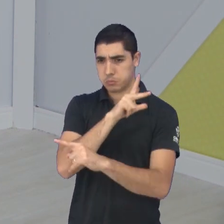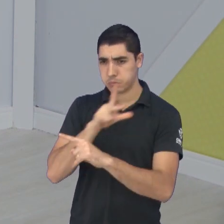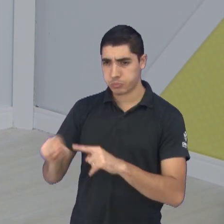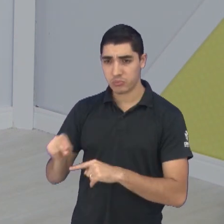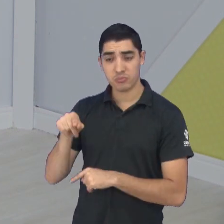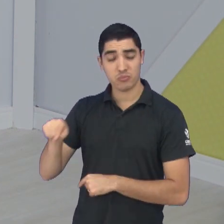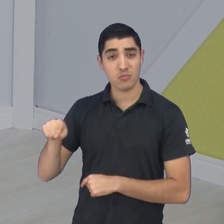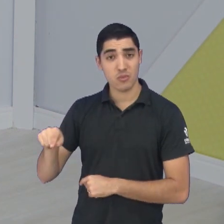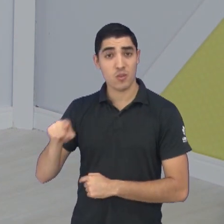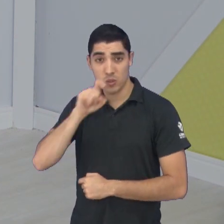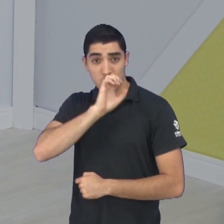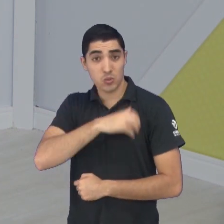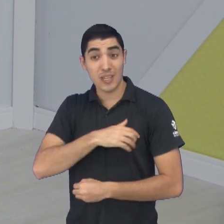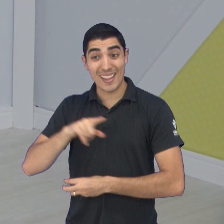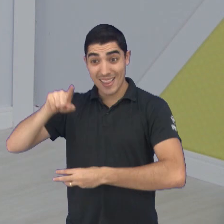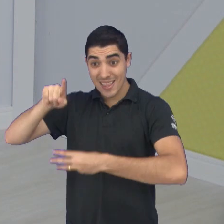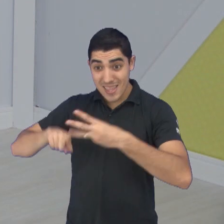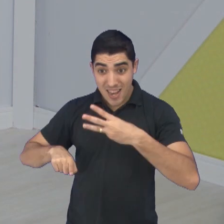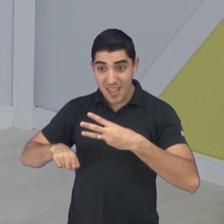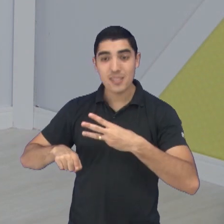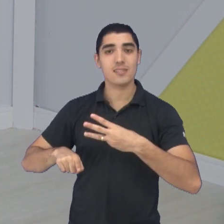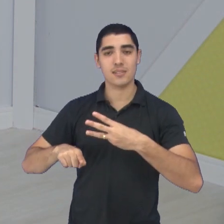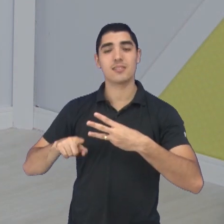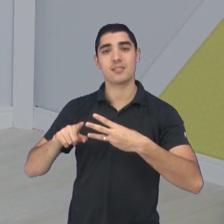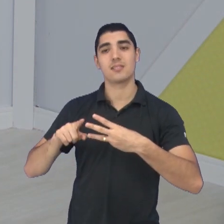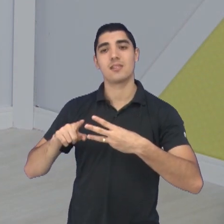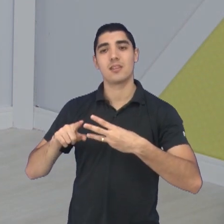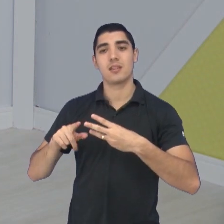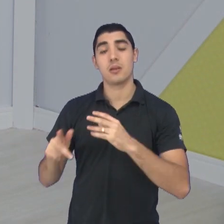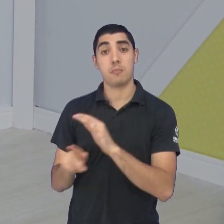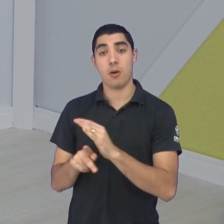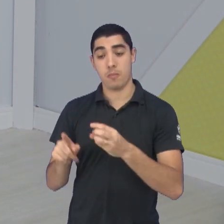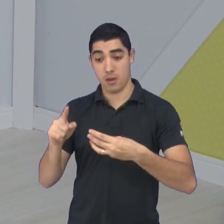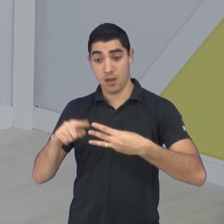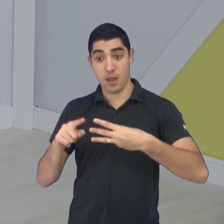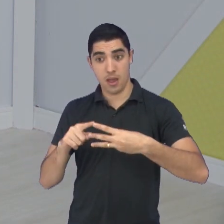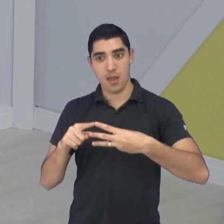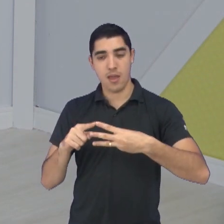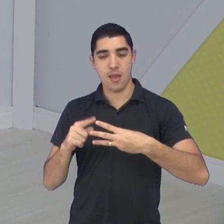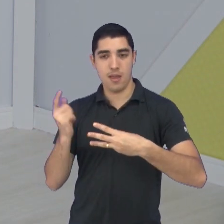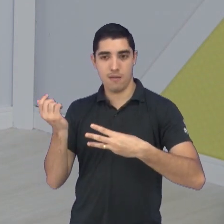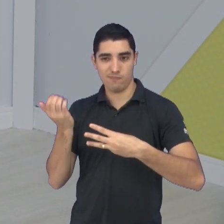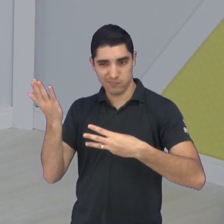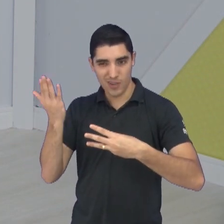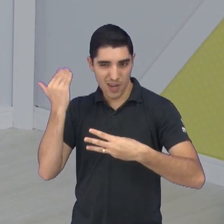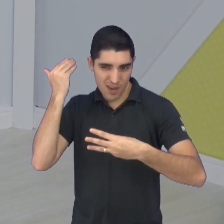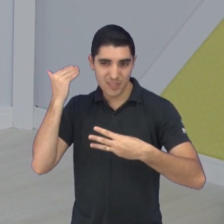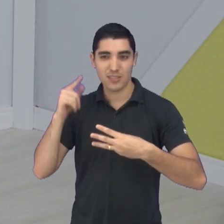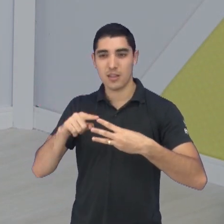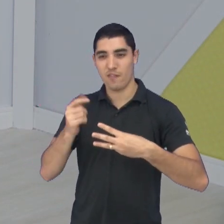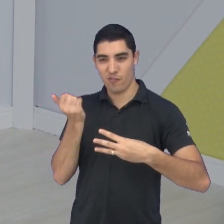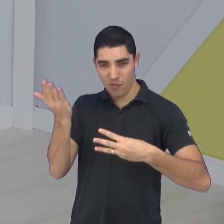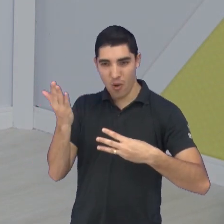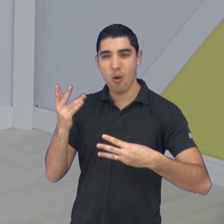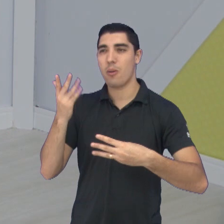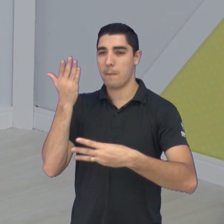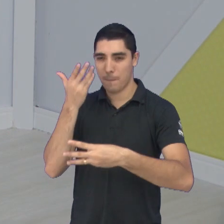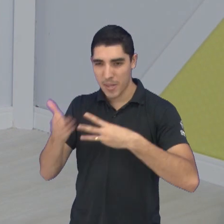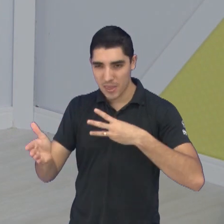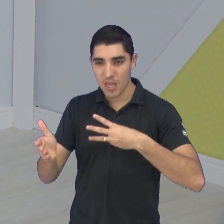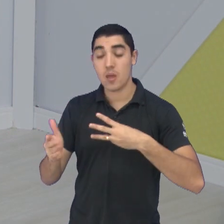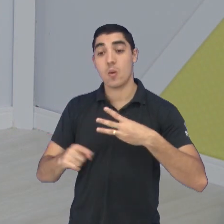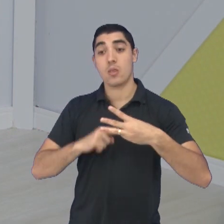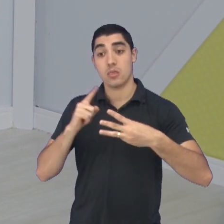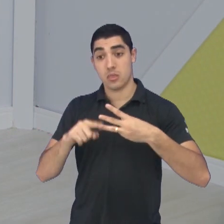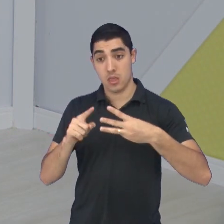fase de classificação, foi o melhor jogo do São José contra a equipe do Velo Clube. Acabou perdendo naquele jogo. Depois, no jogo de